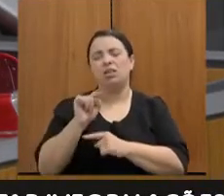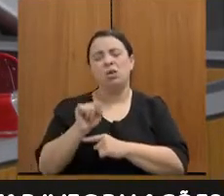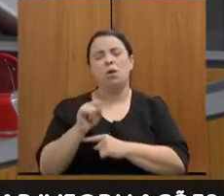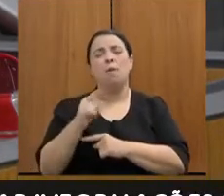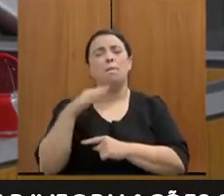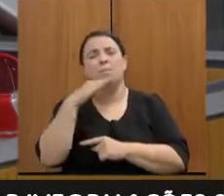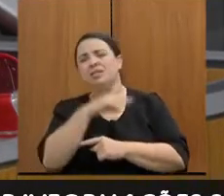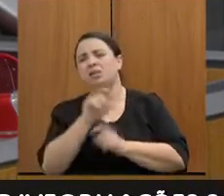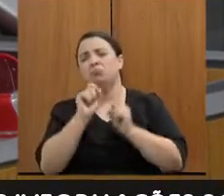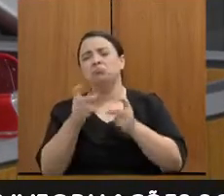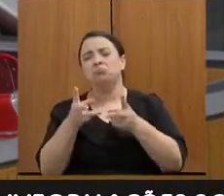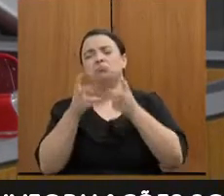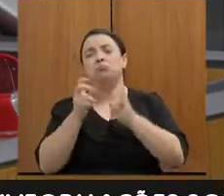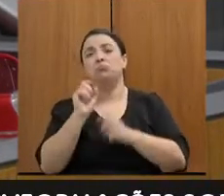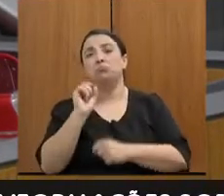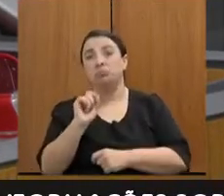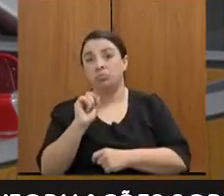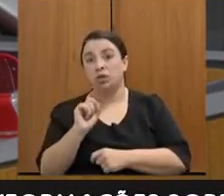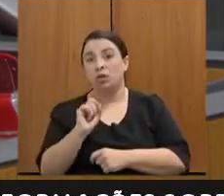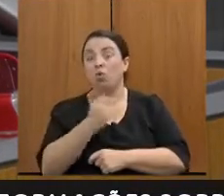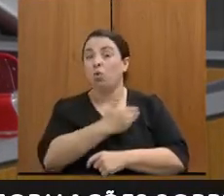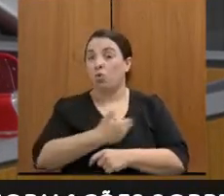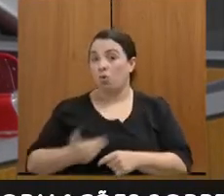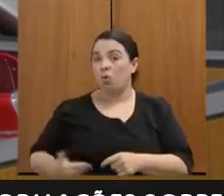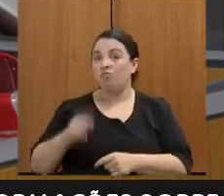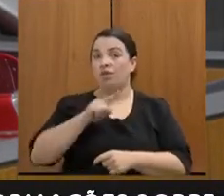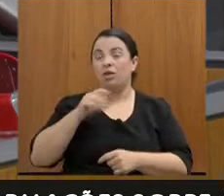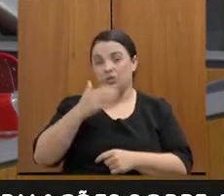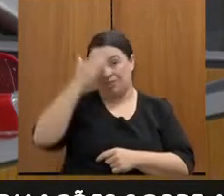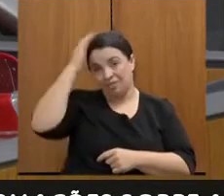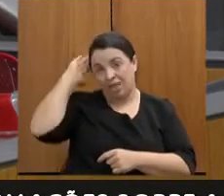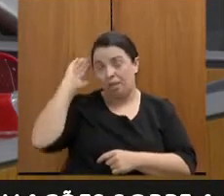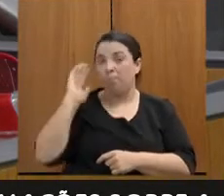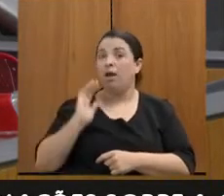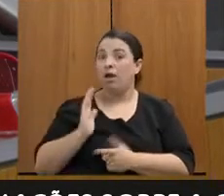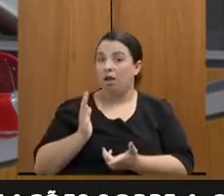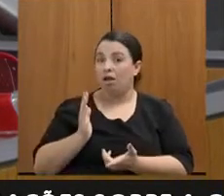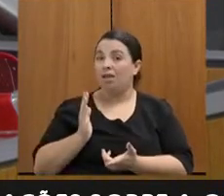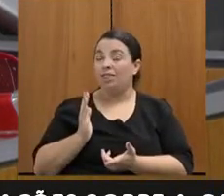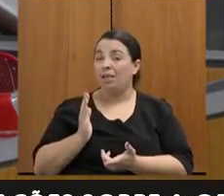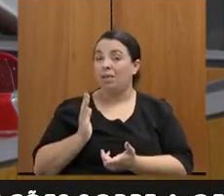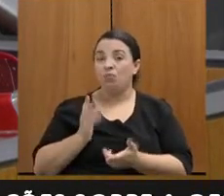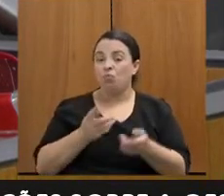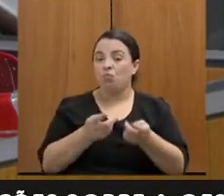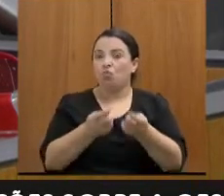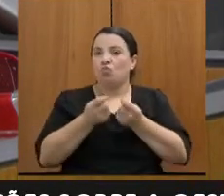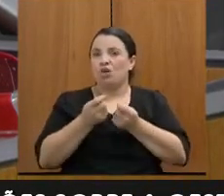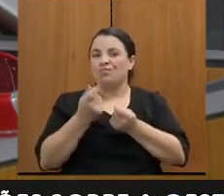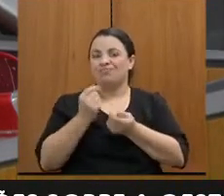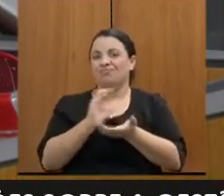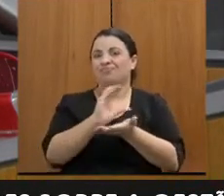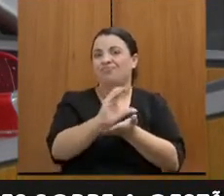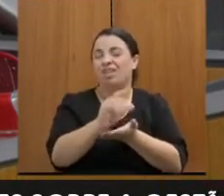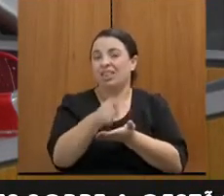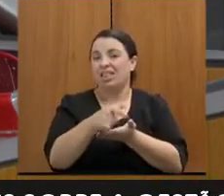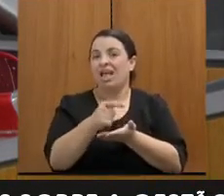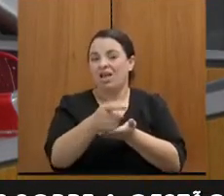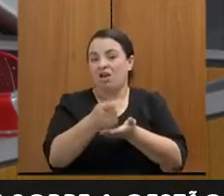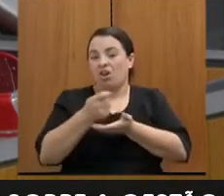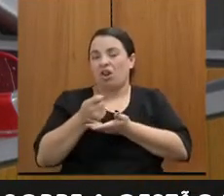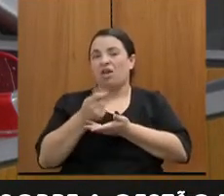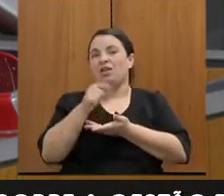educação, se apresentou dados tão otimistas, eu peço desculpas por não estar sendo tão otimista, o governo deixou de investir de 7